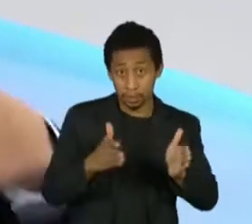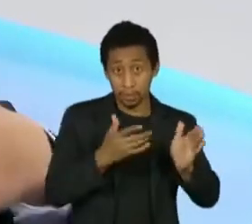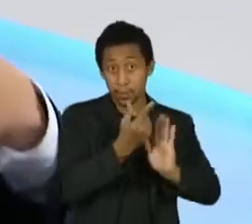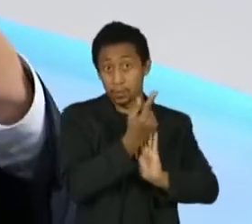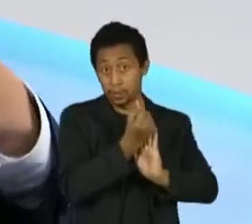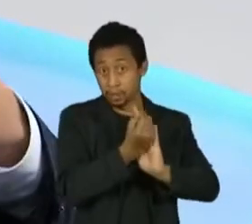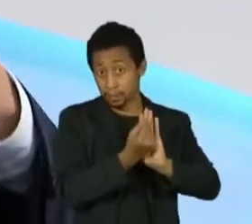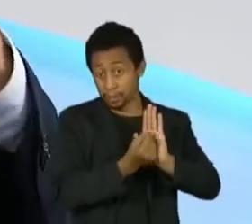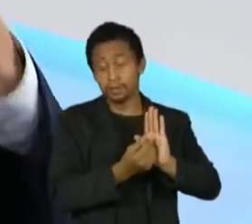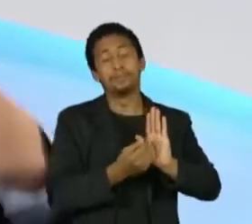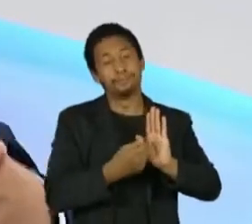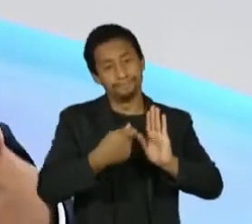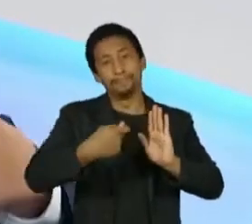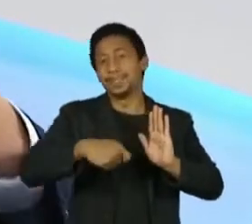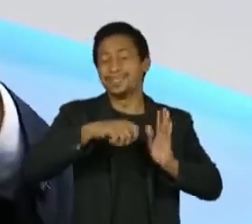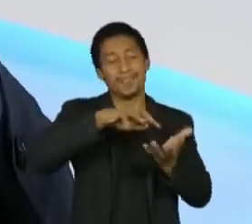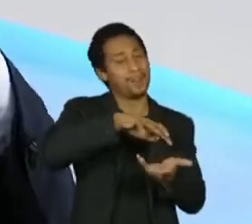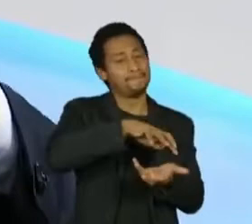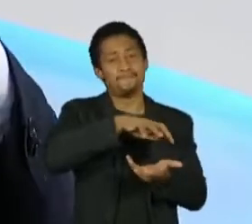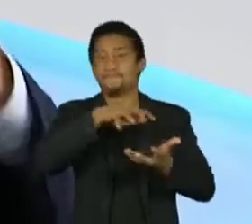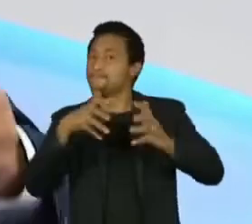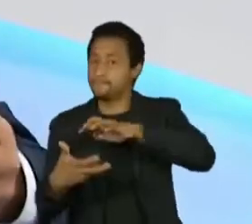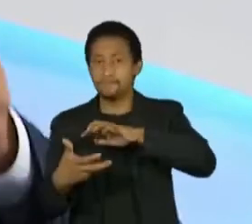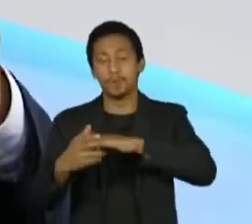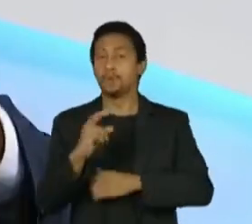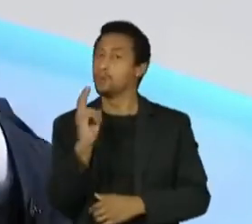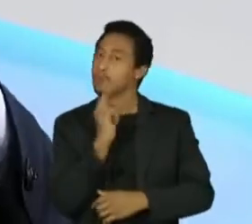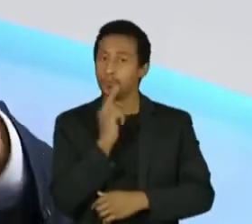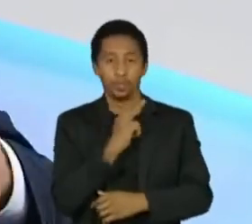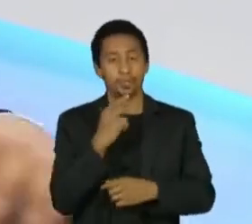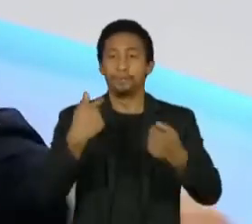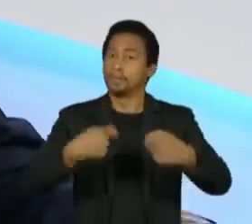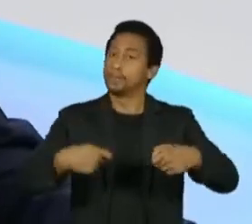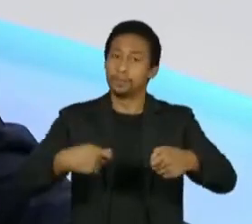que precisa de uma reforma urgente, uma modernização do processo orçamentário. Obrigado. Obrigado.